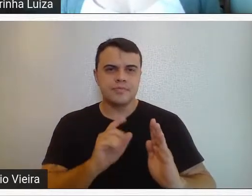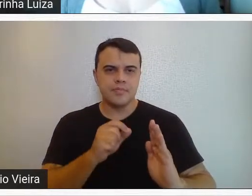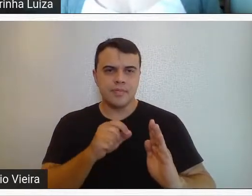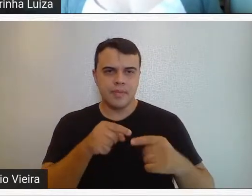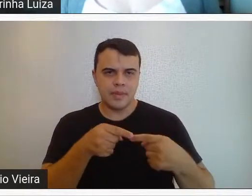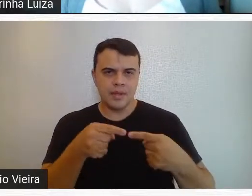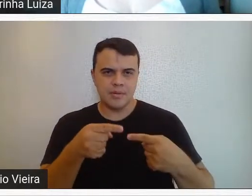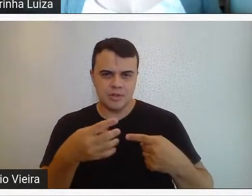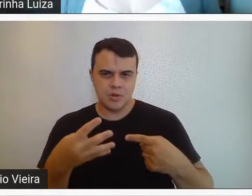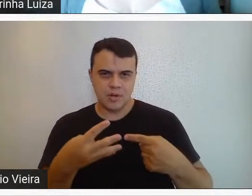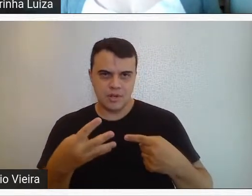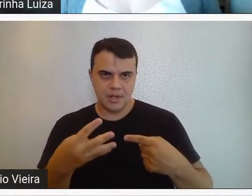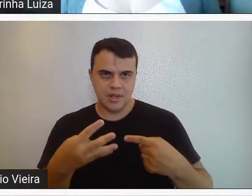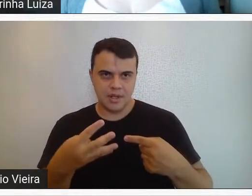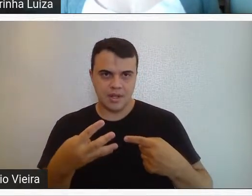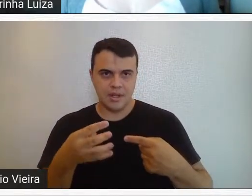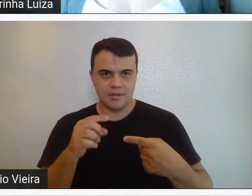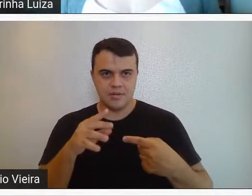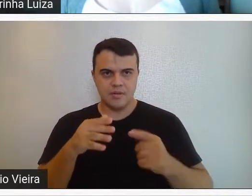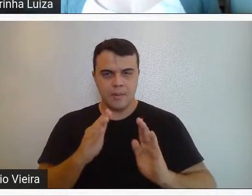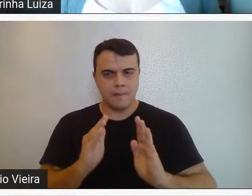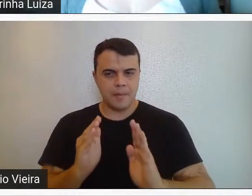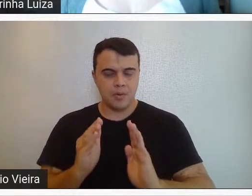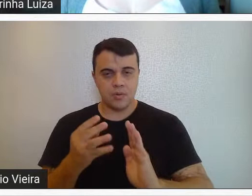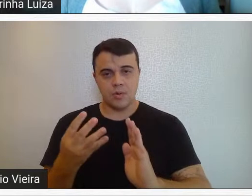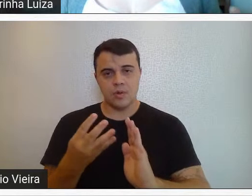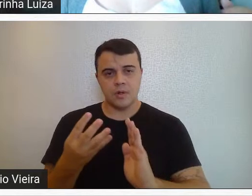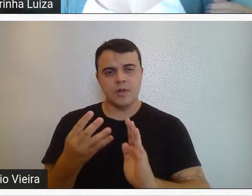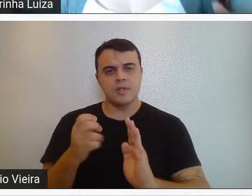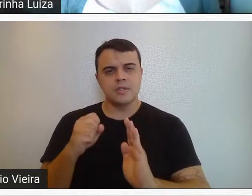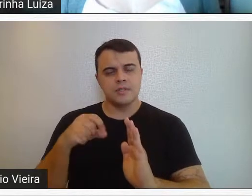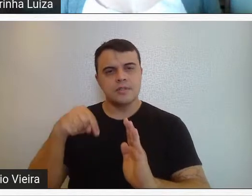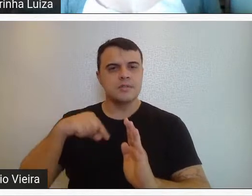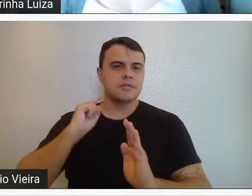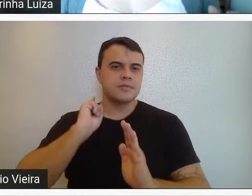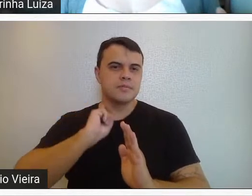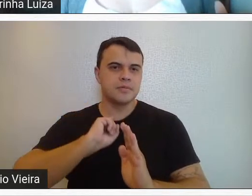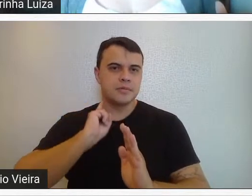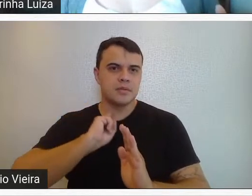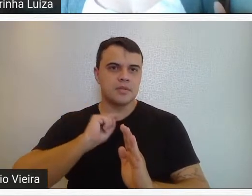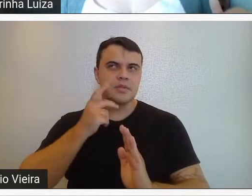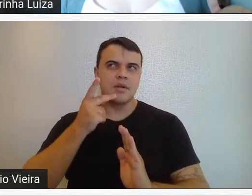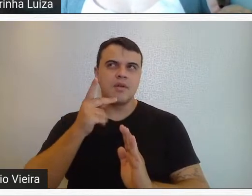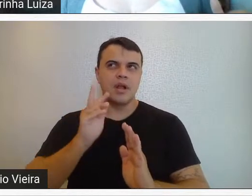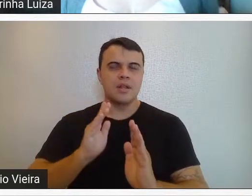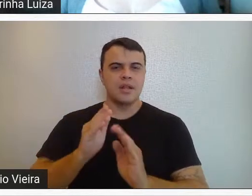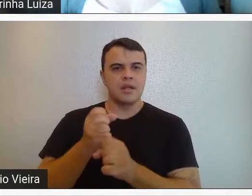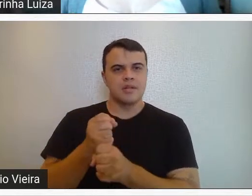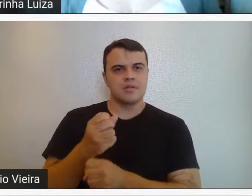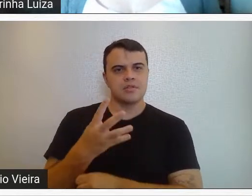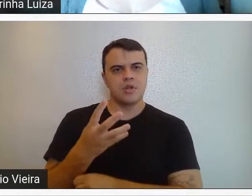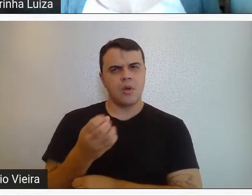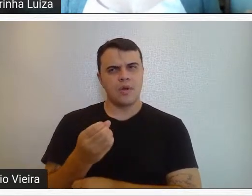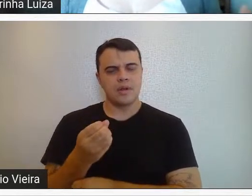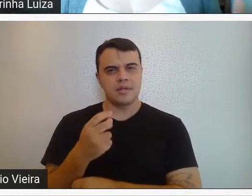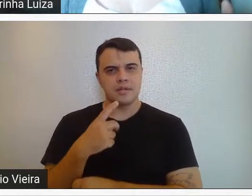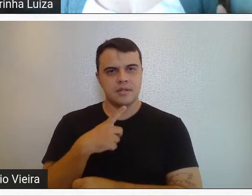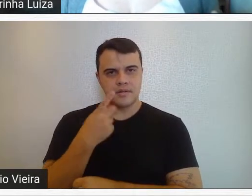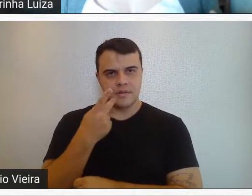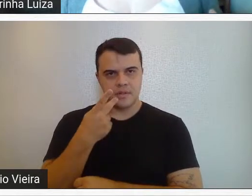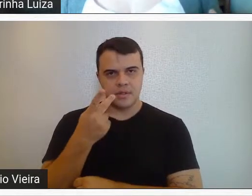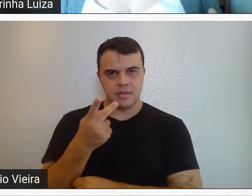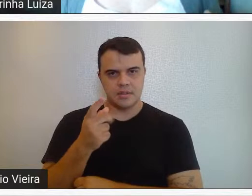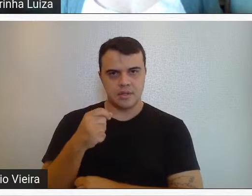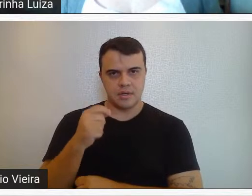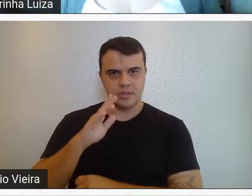de 44, que não foi uma semana, foi um período maior aqui em Minas Gerais, mas aí nessa década de 40, a imprensa já